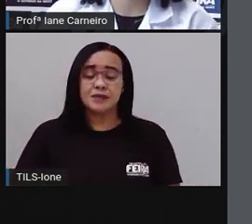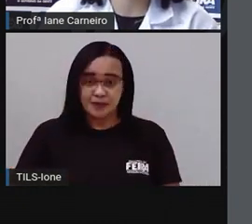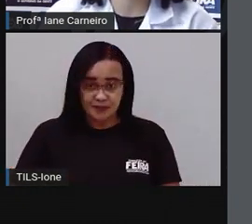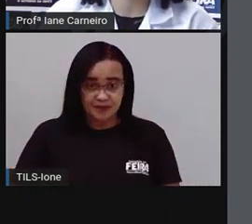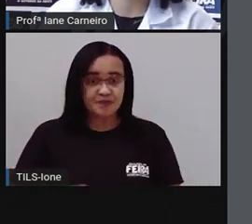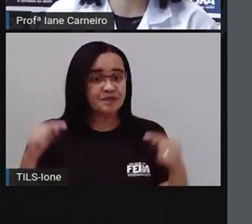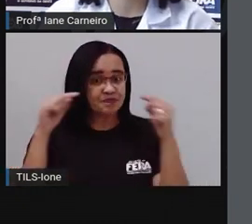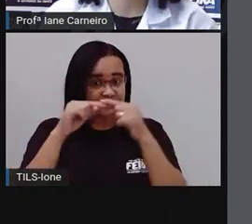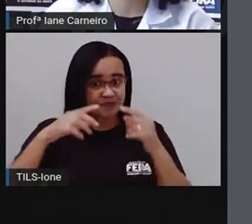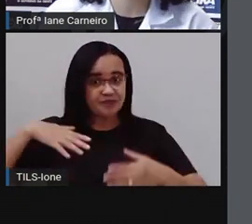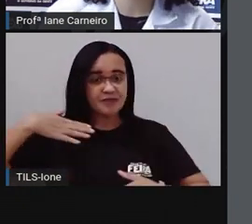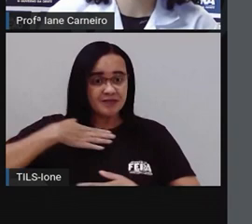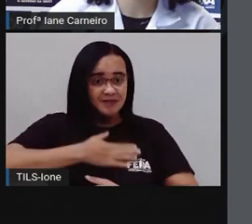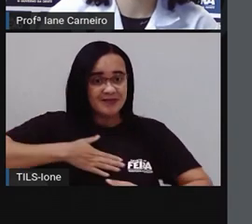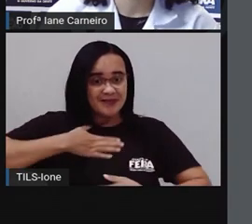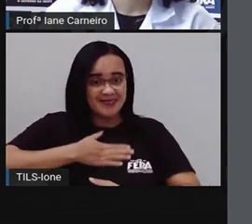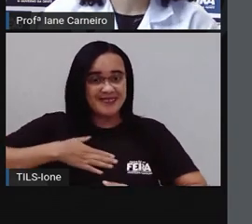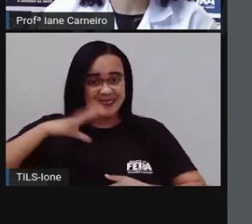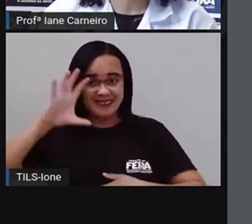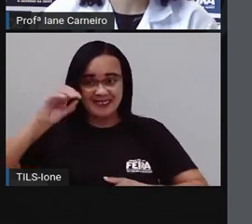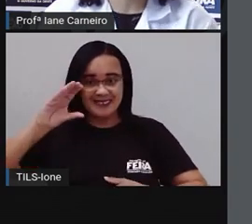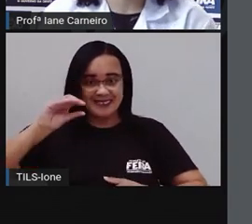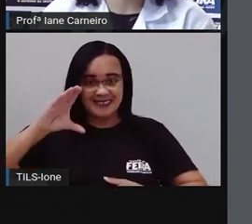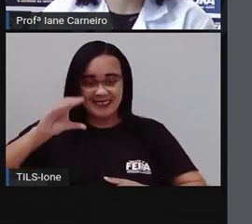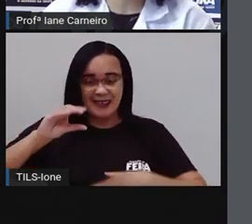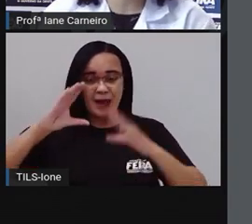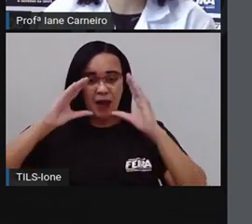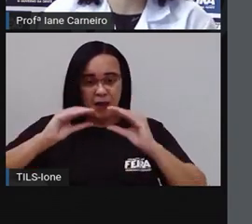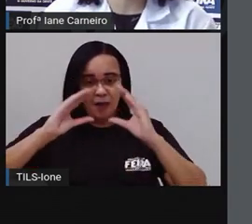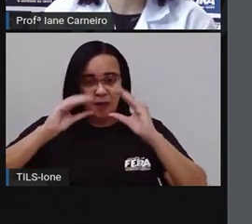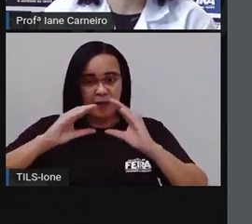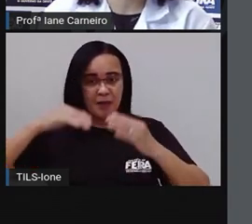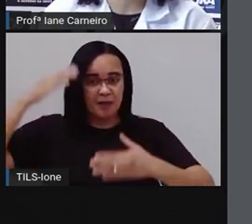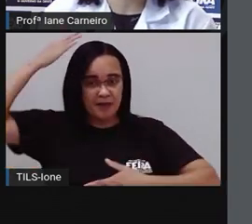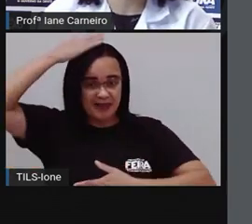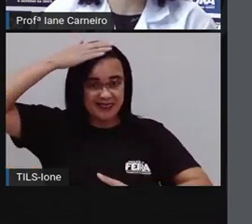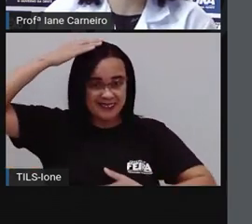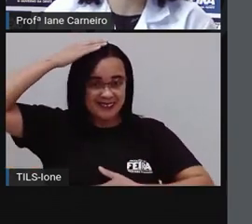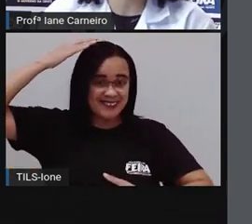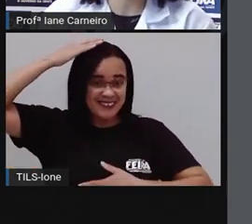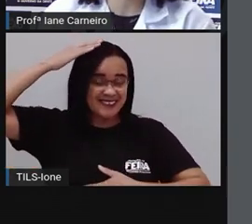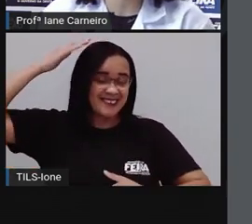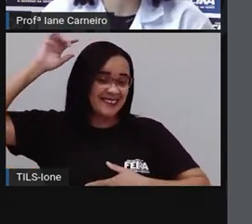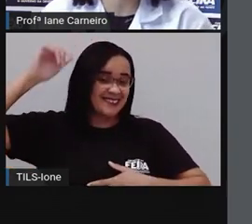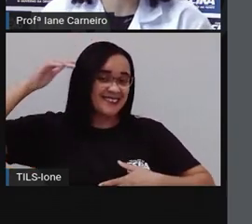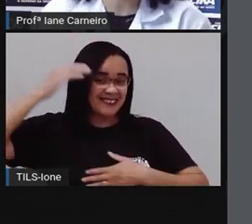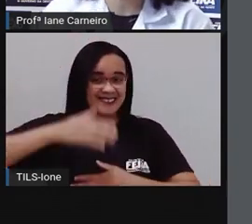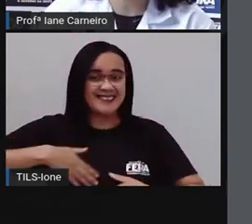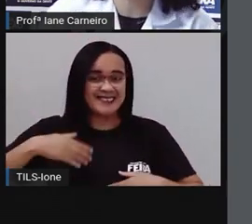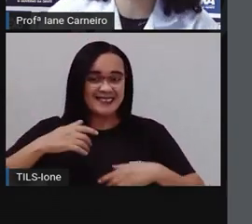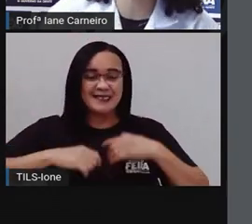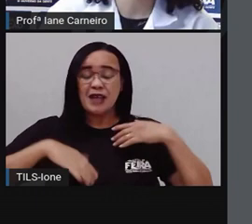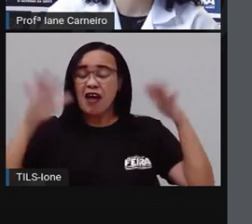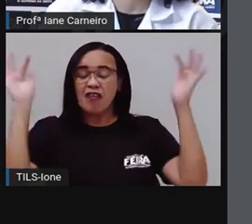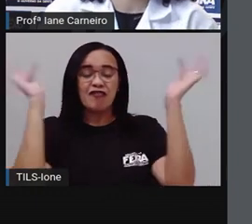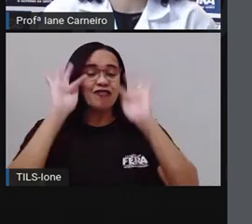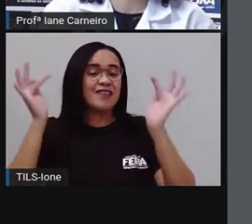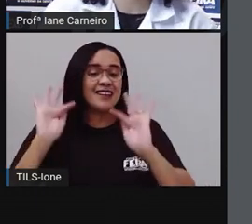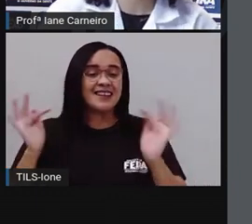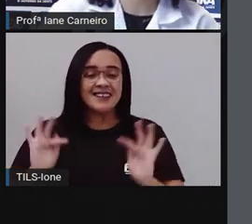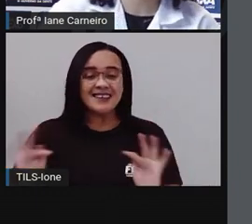né? A gente está vendo na mão dele aqui uma esponja. E ele está bem felizinho, né? Está com o rostinho aqui meio sujinho, mas ele está tomando